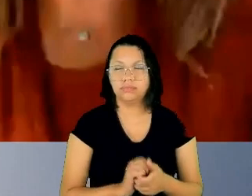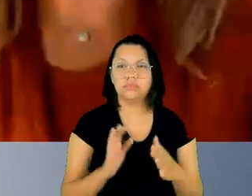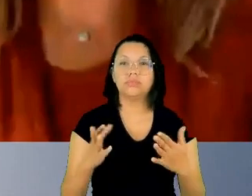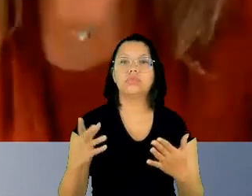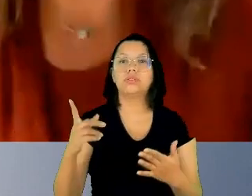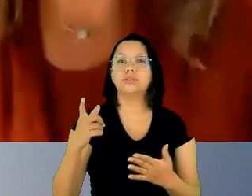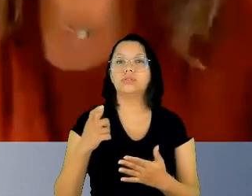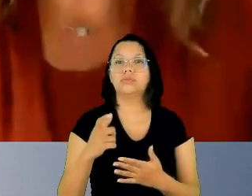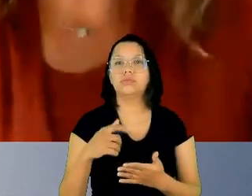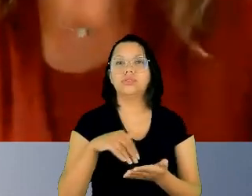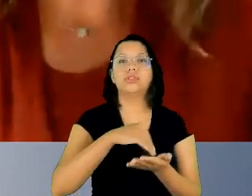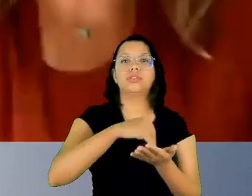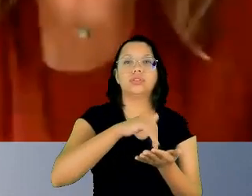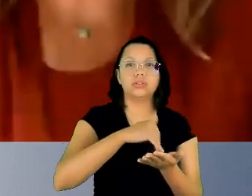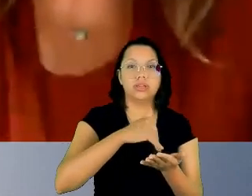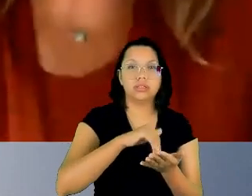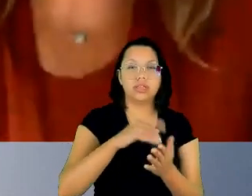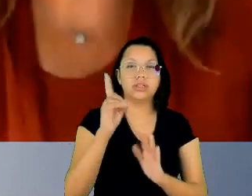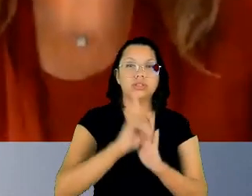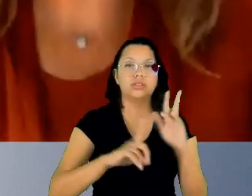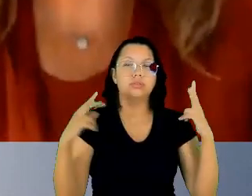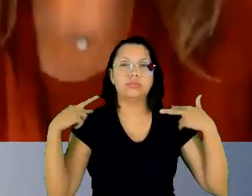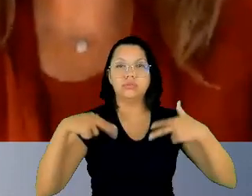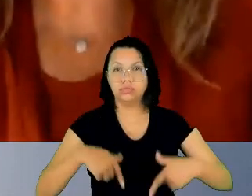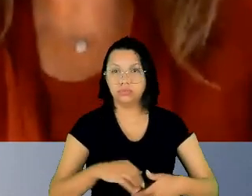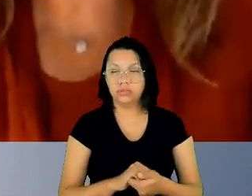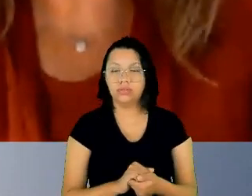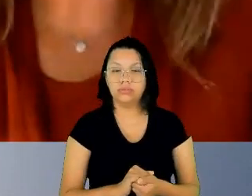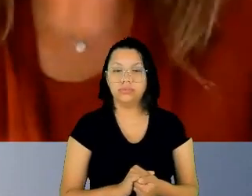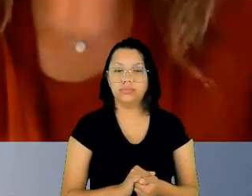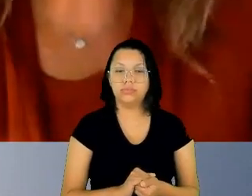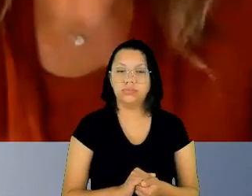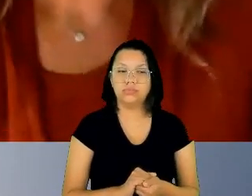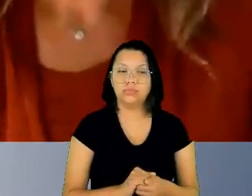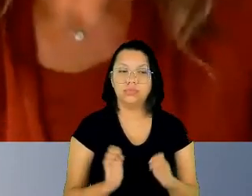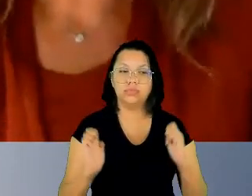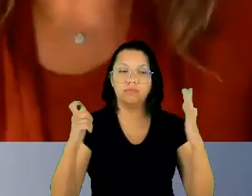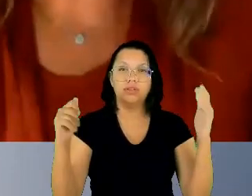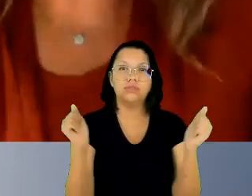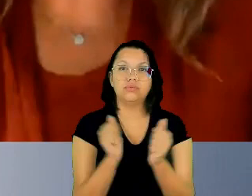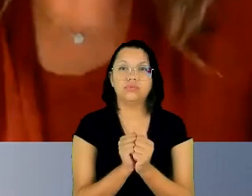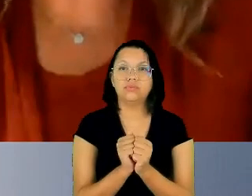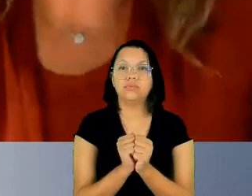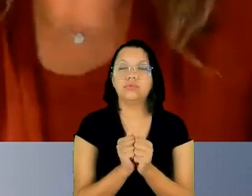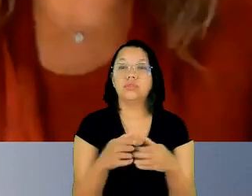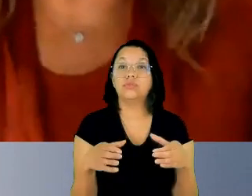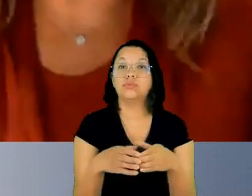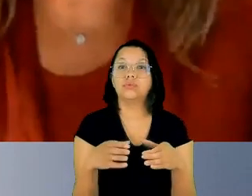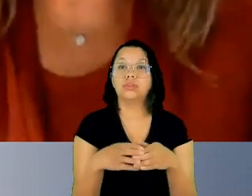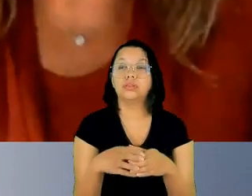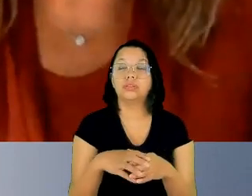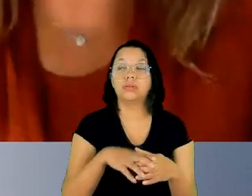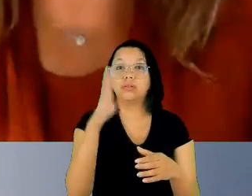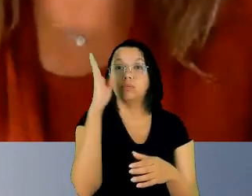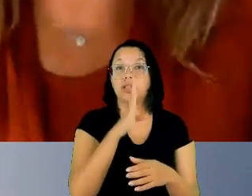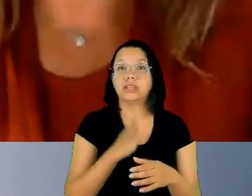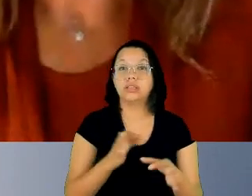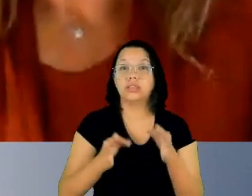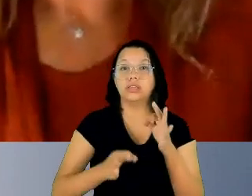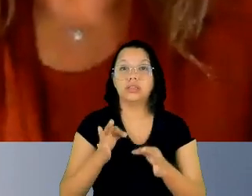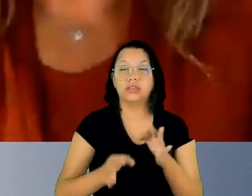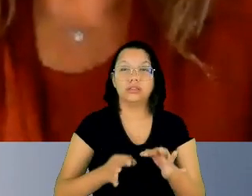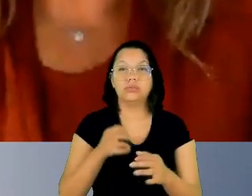evento com a associação brasileira dos magistrados e magistradas do STJ